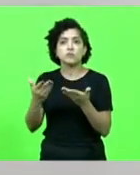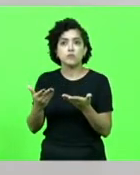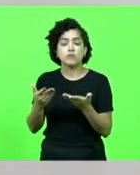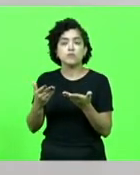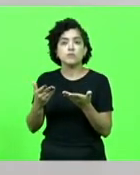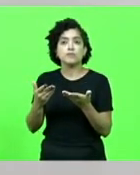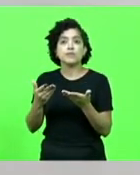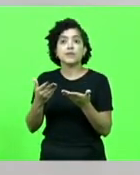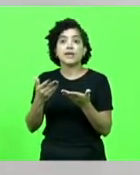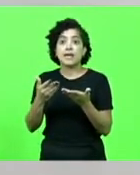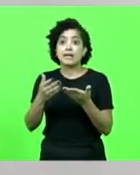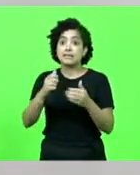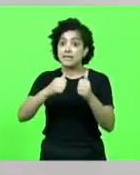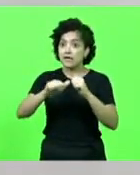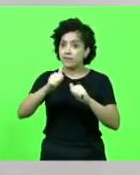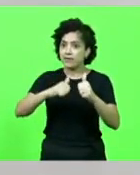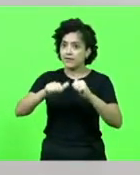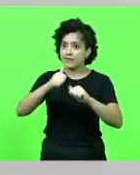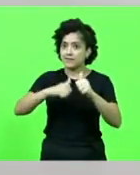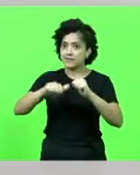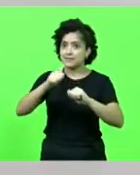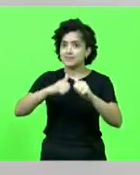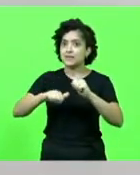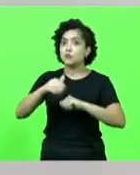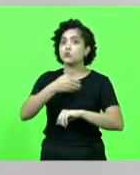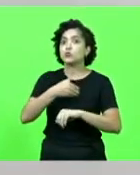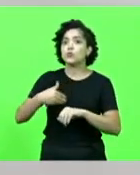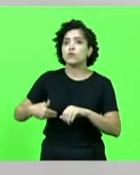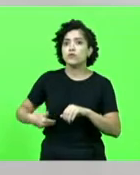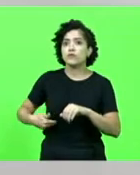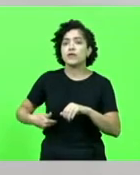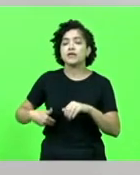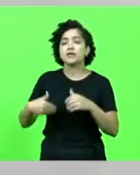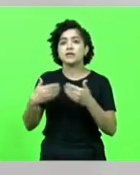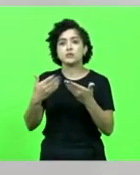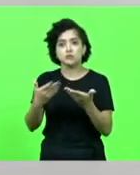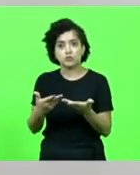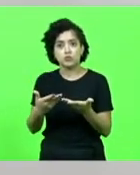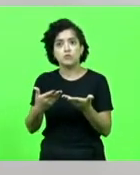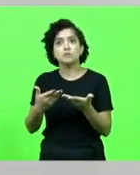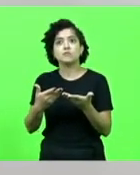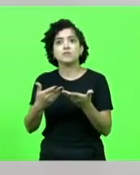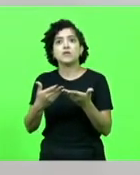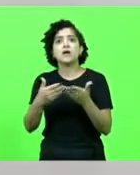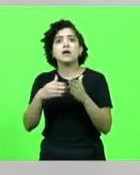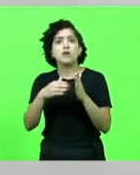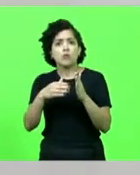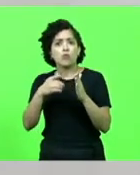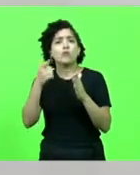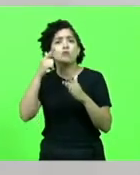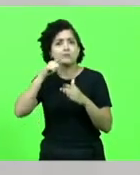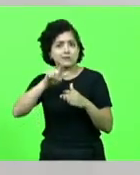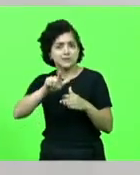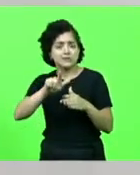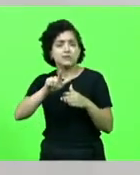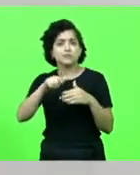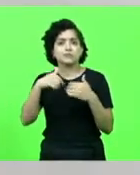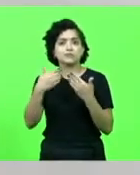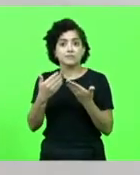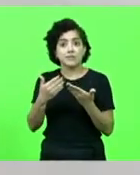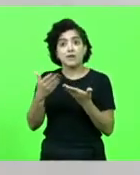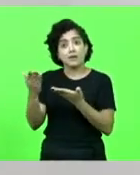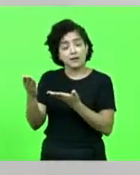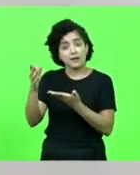que, na avaliação do governo, foi suficiente para cobrir o débito. Então, o próprio governador, na matéria,